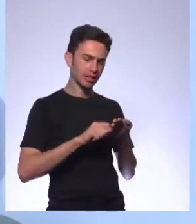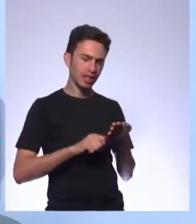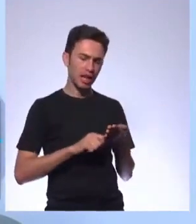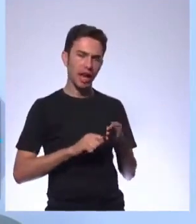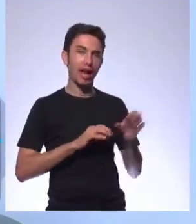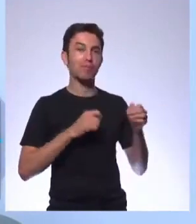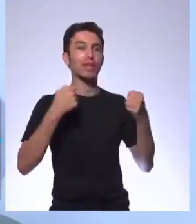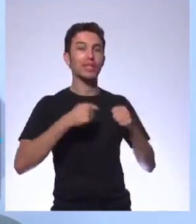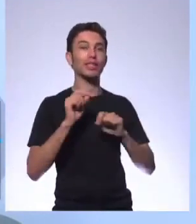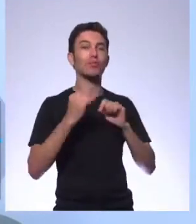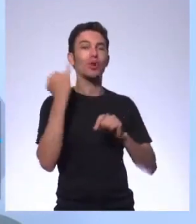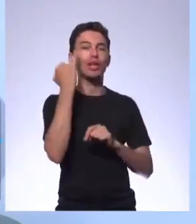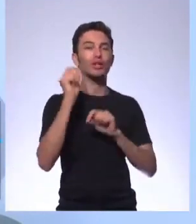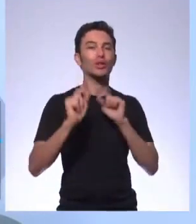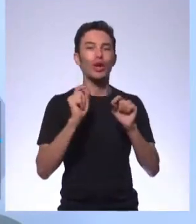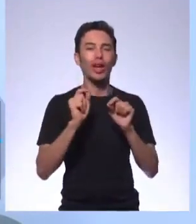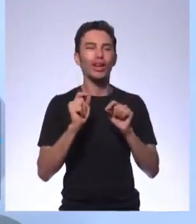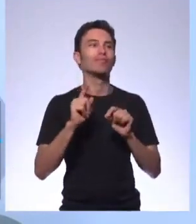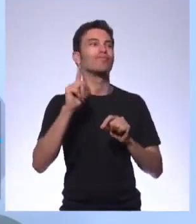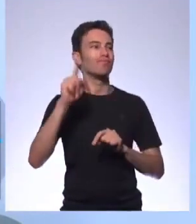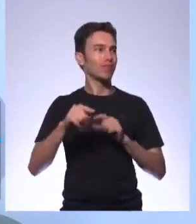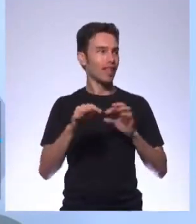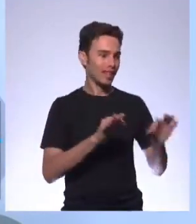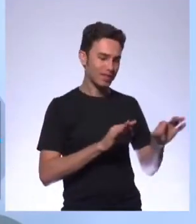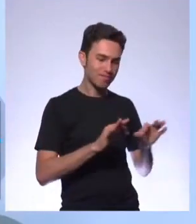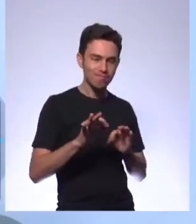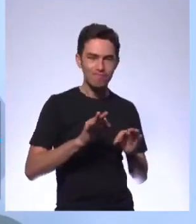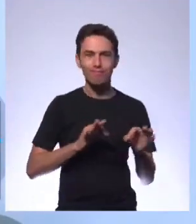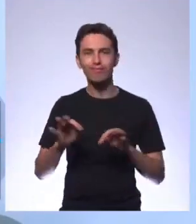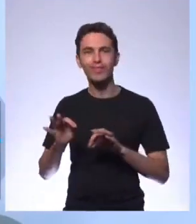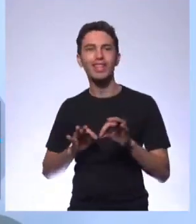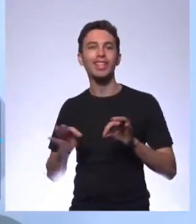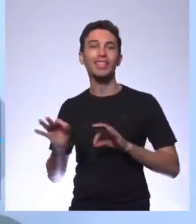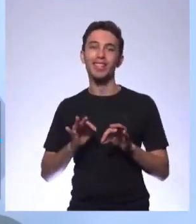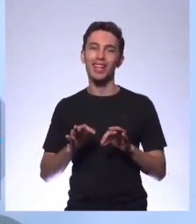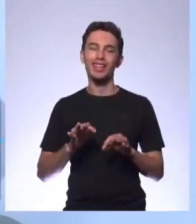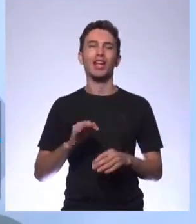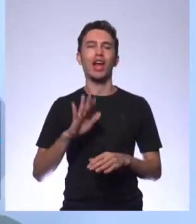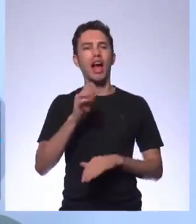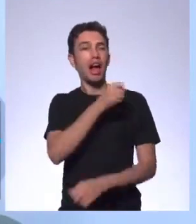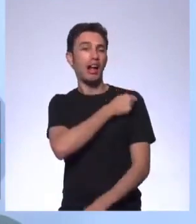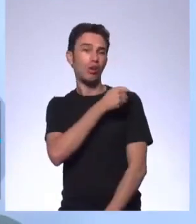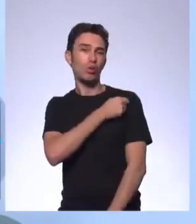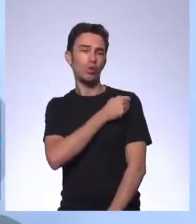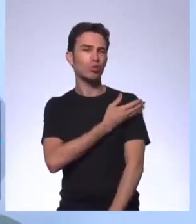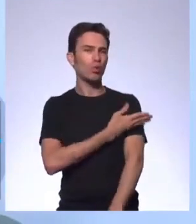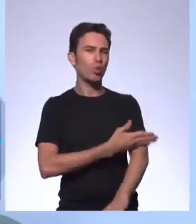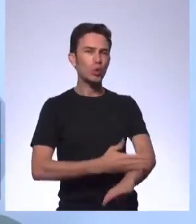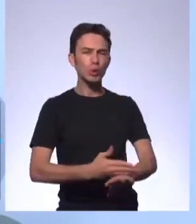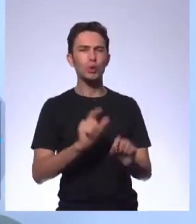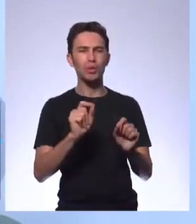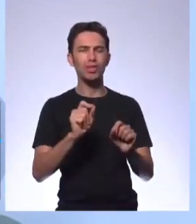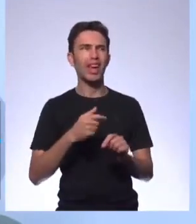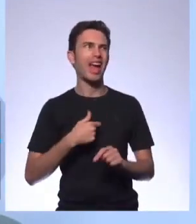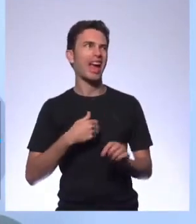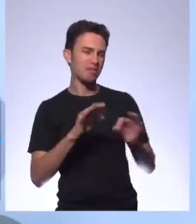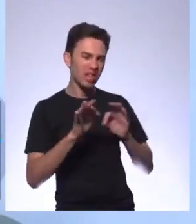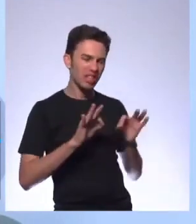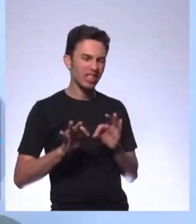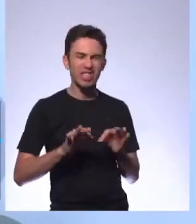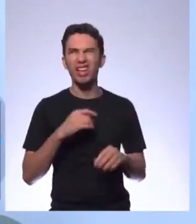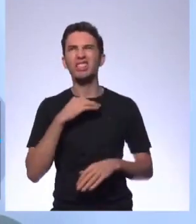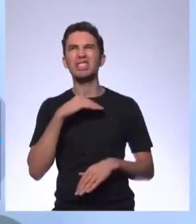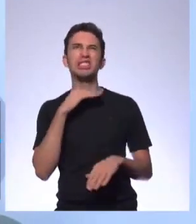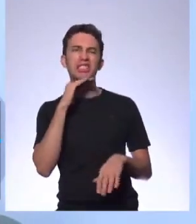planejar. O aluno, geralmente, não gosta de planejar. Mas você precisa sentar e pensar